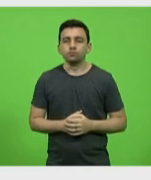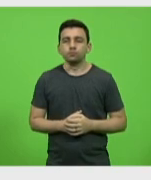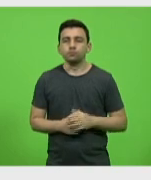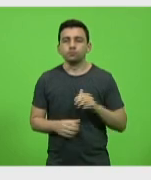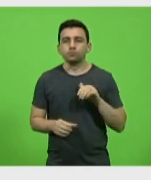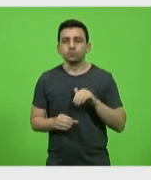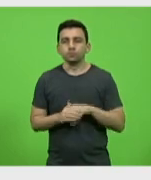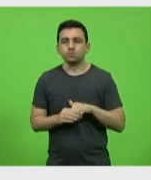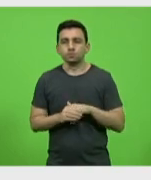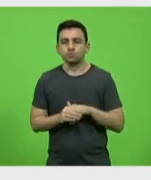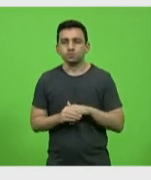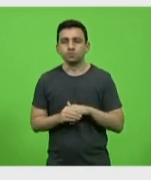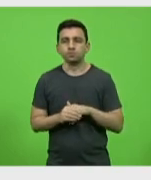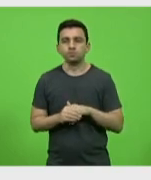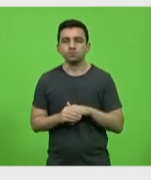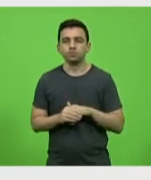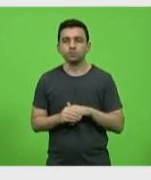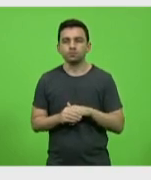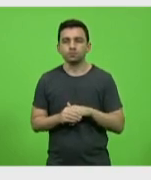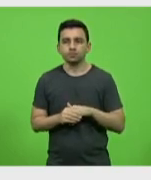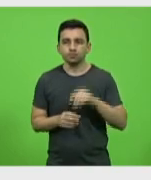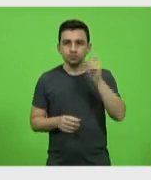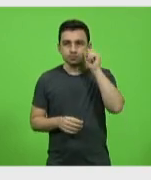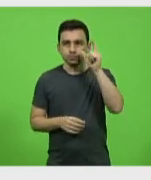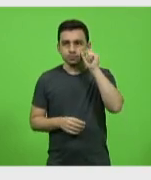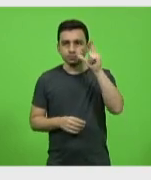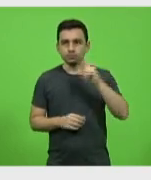Deputado César Valduga.